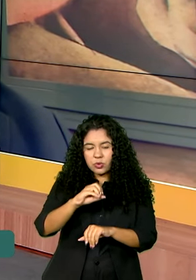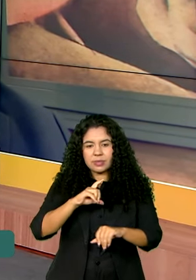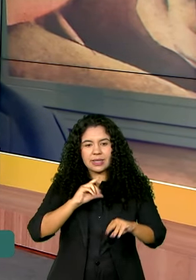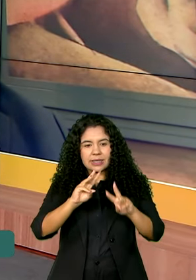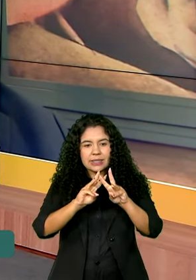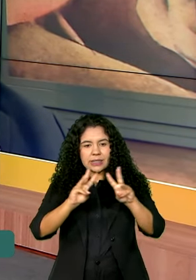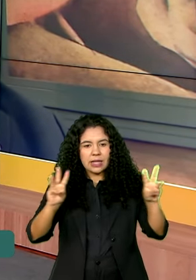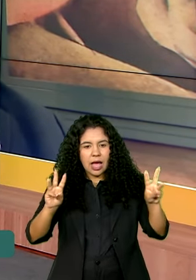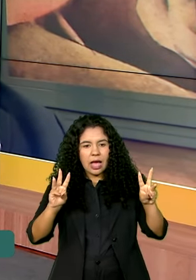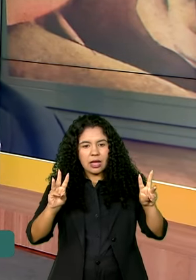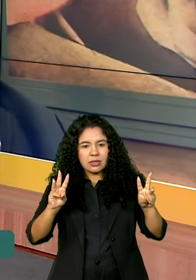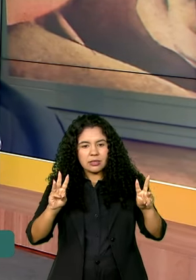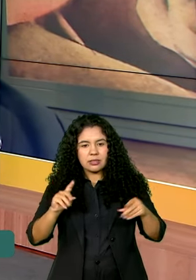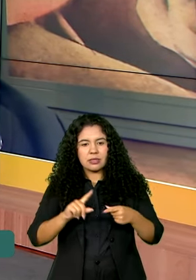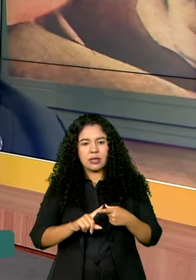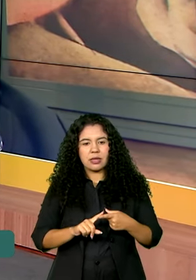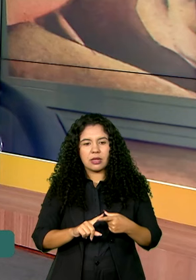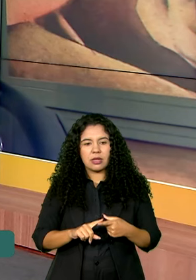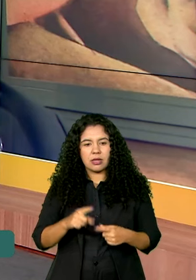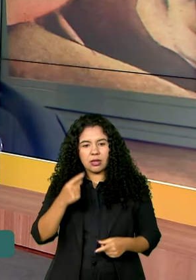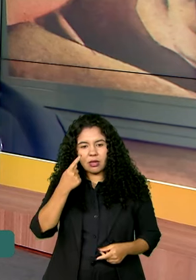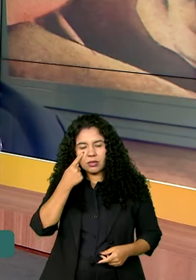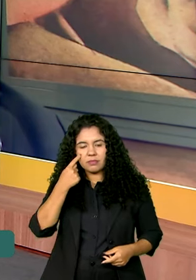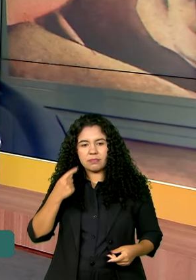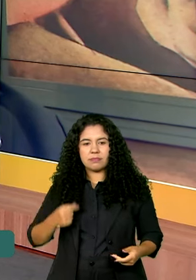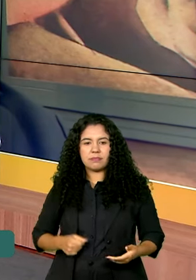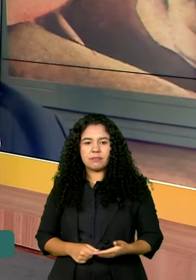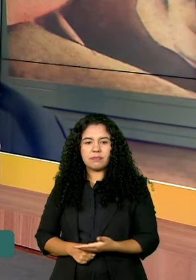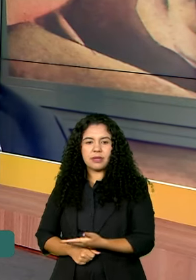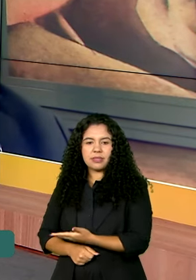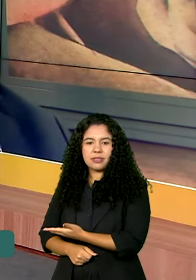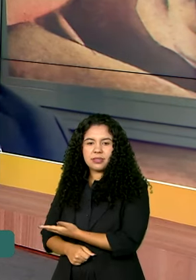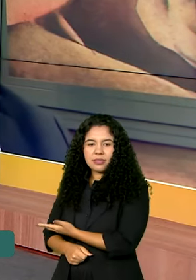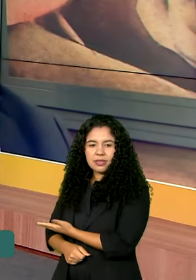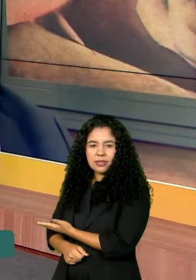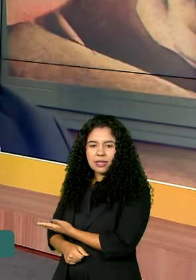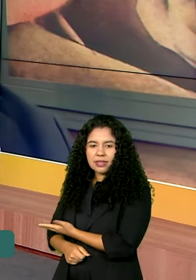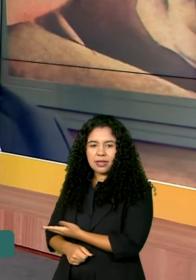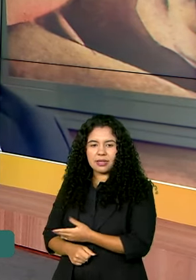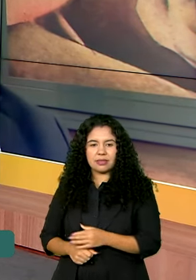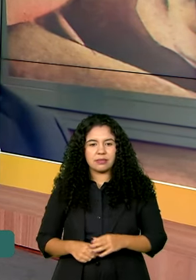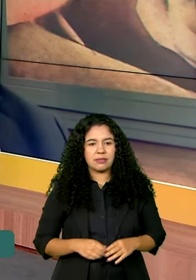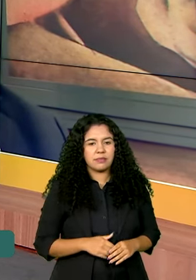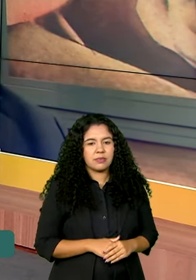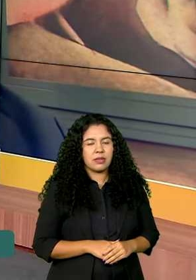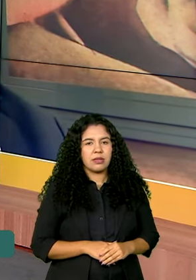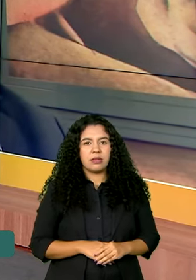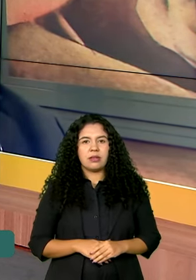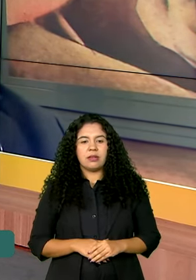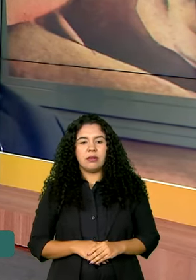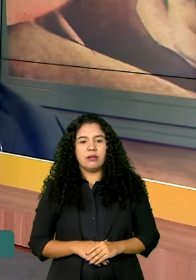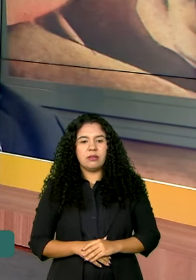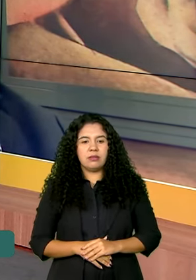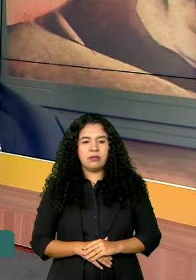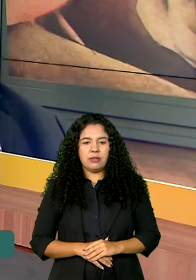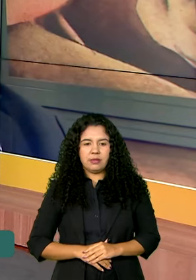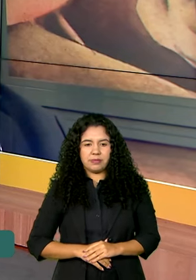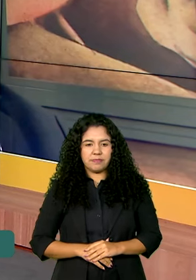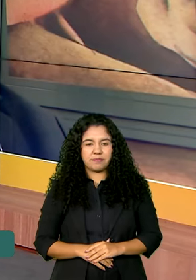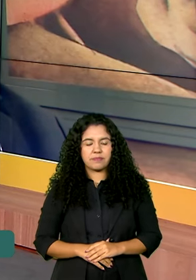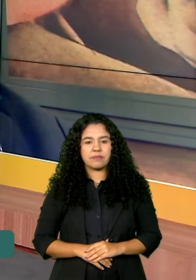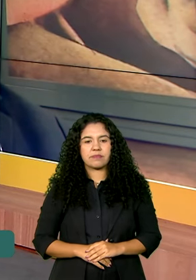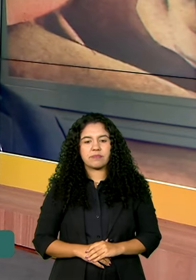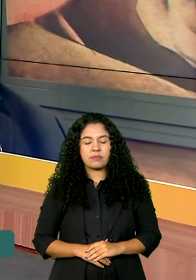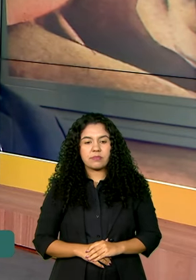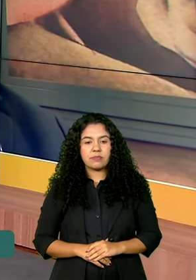semanact.mcti.gov.br barra Hackathon. É como se fosse